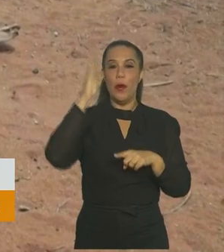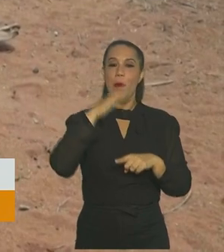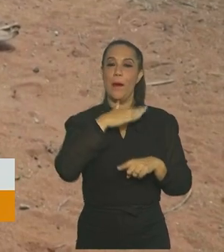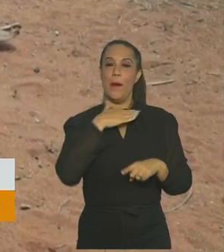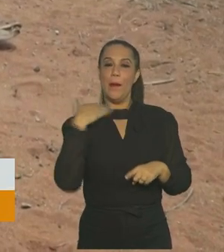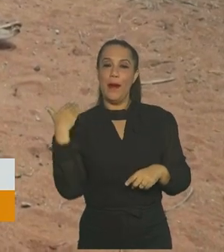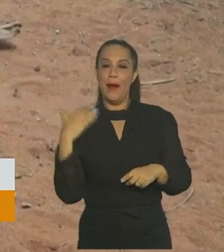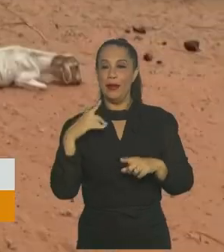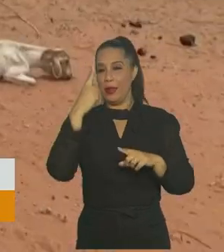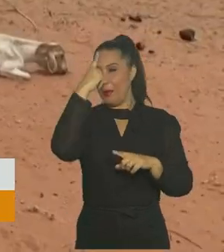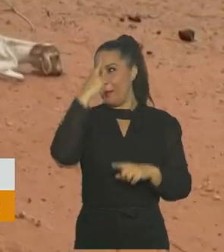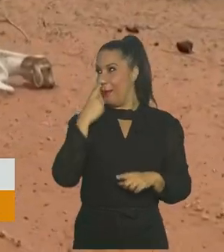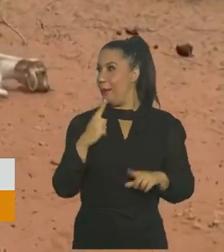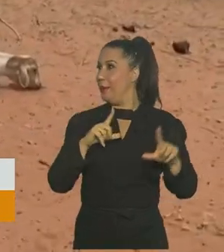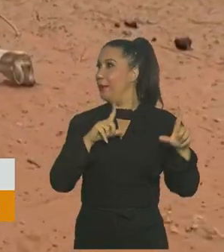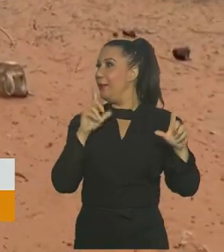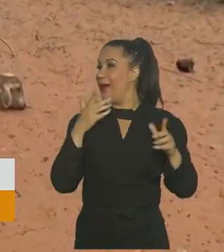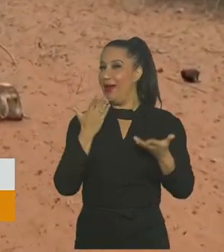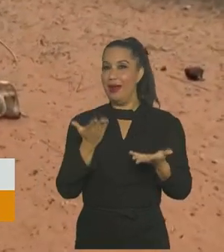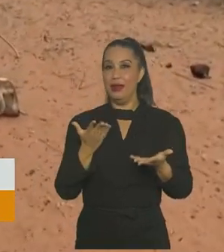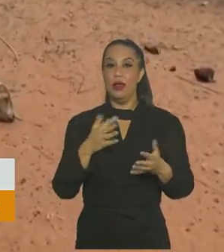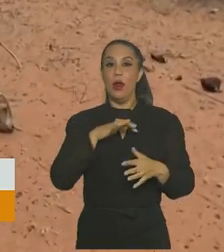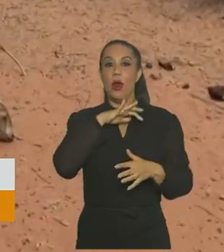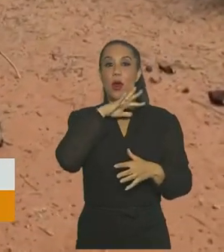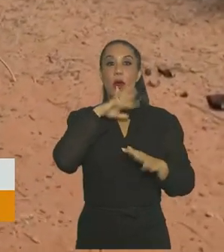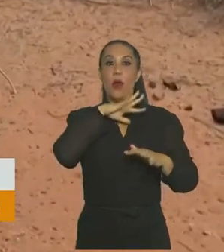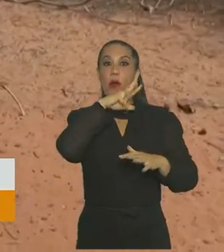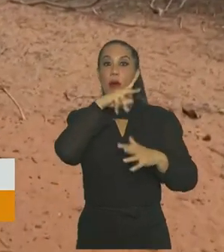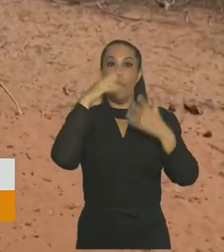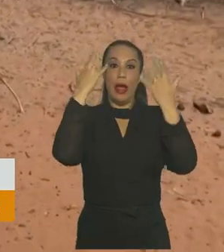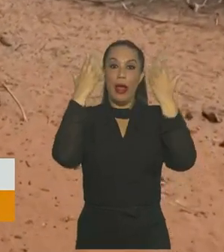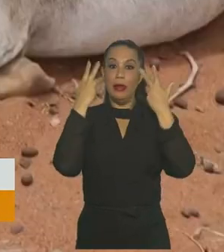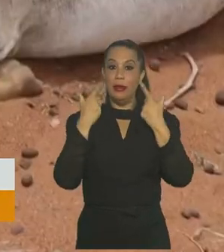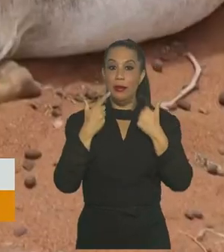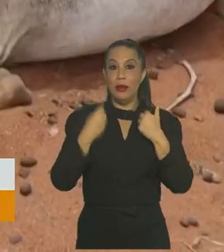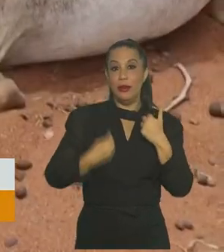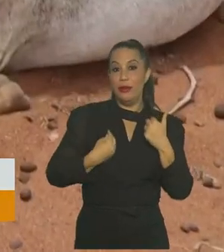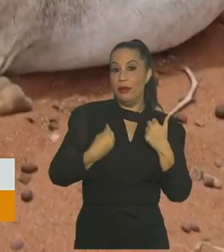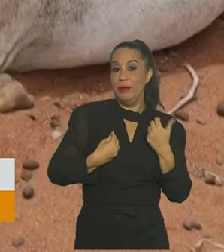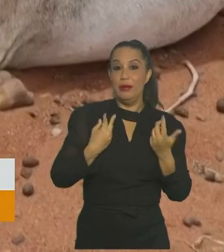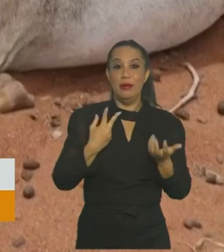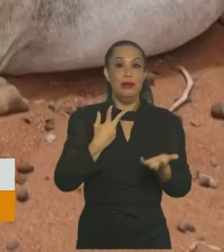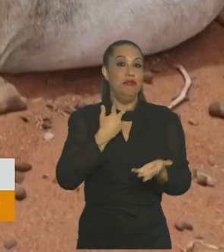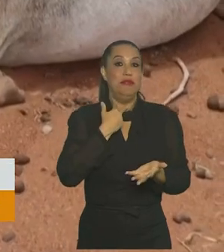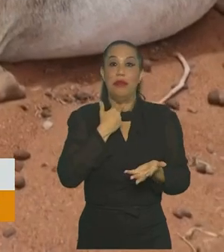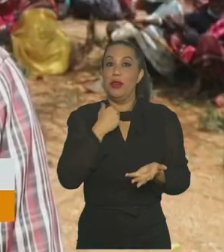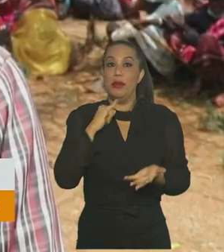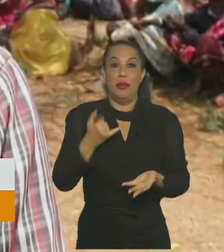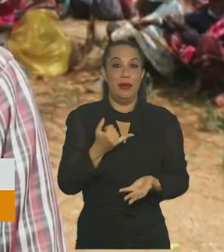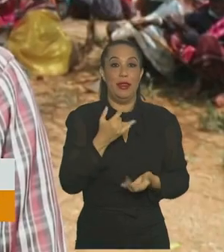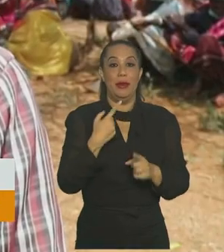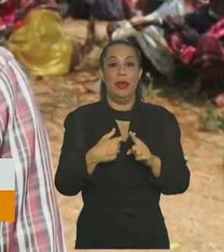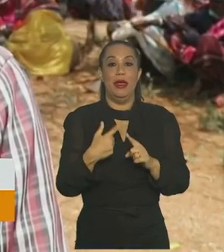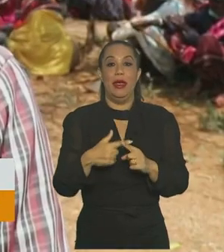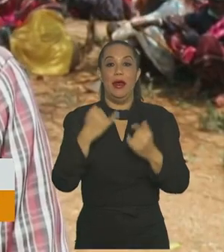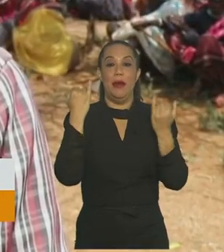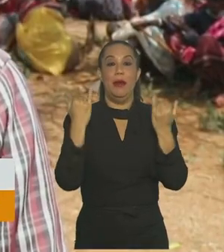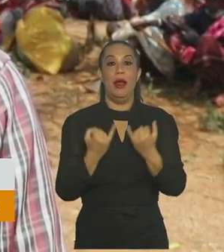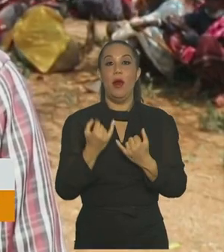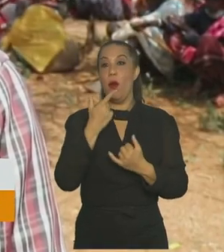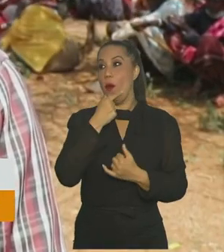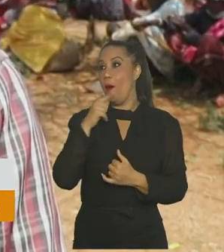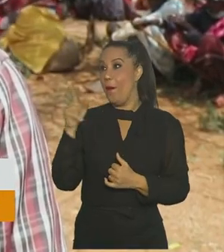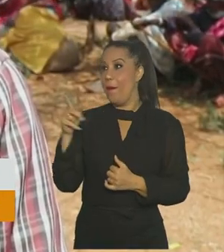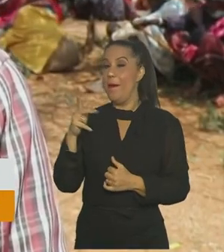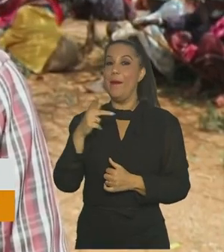estendem na paisagem. E os animais que sobrevivem já não podem ser utilizados de tão magros. Mozes Loloju é